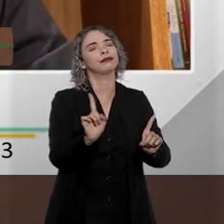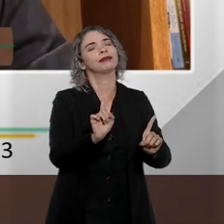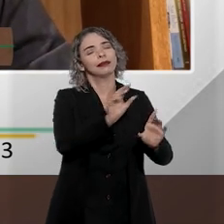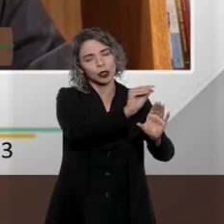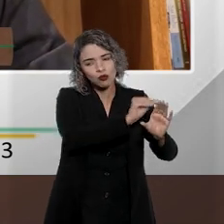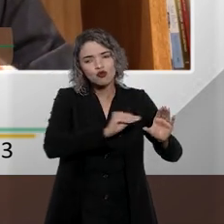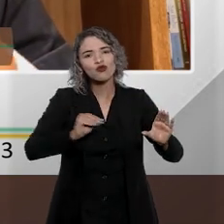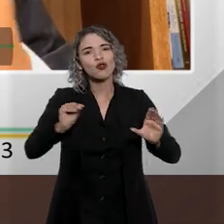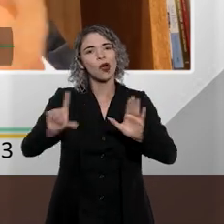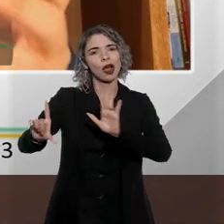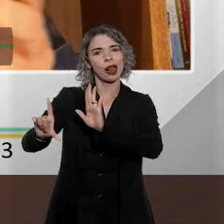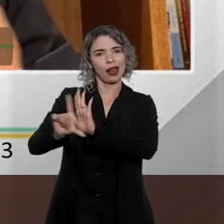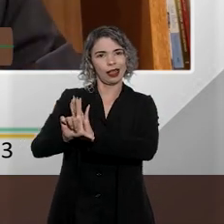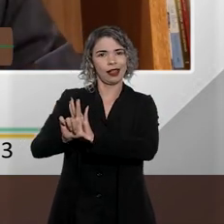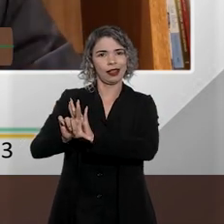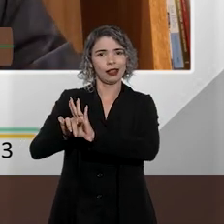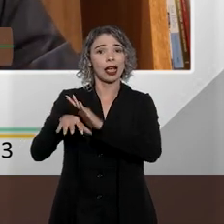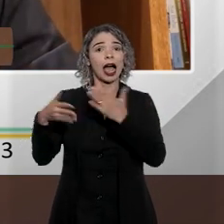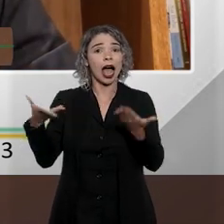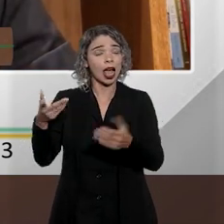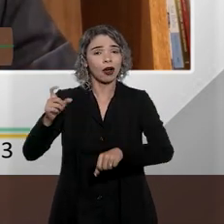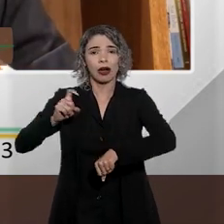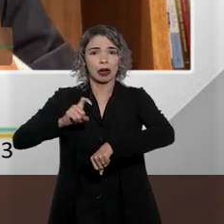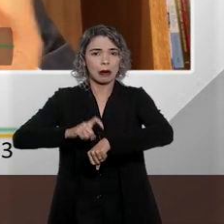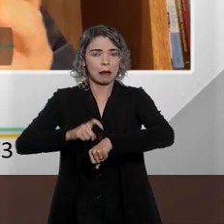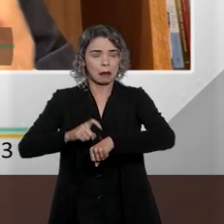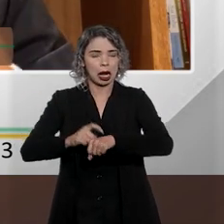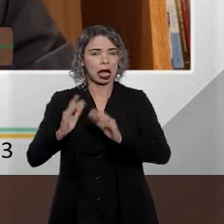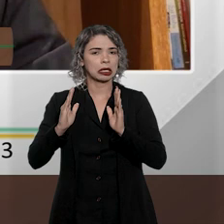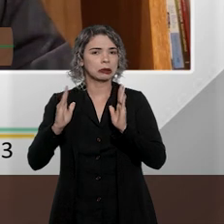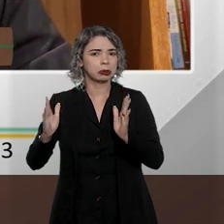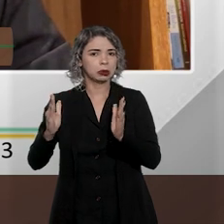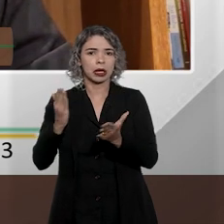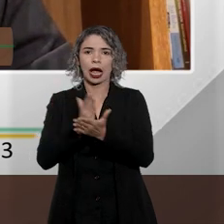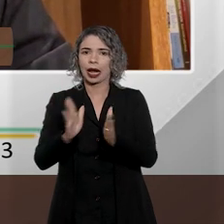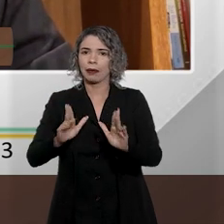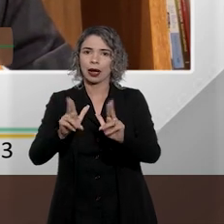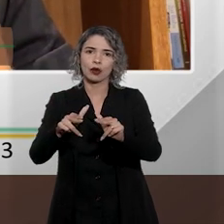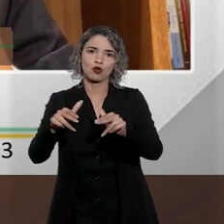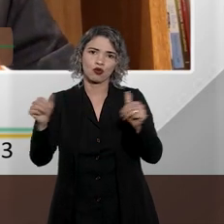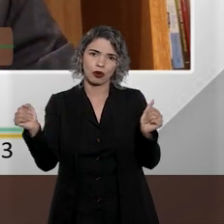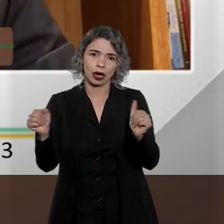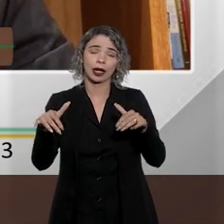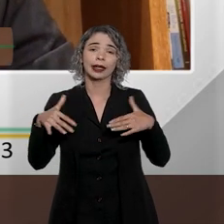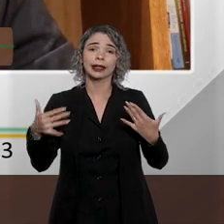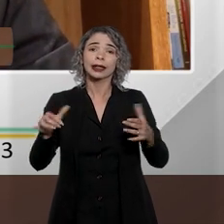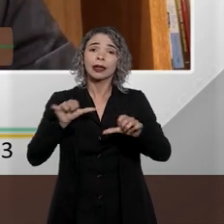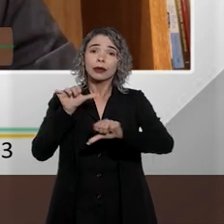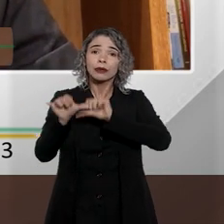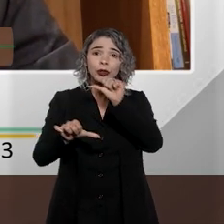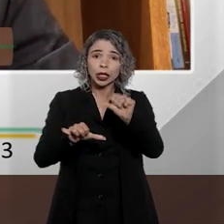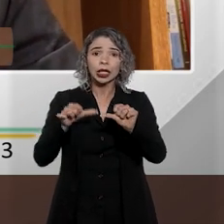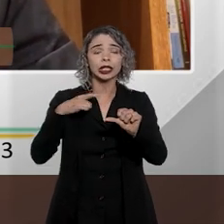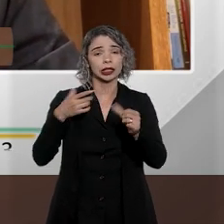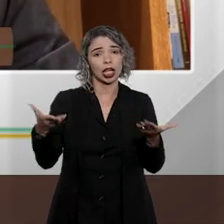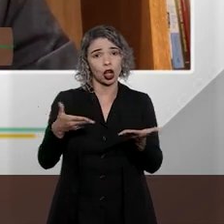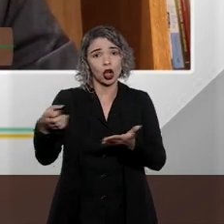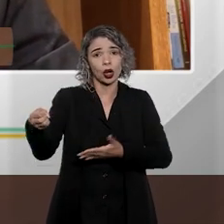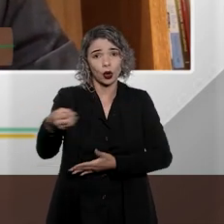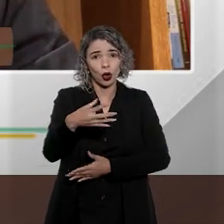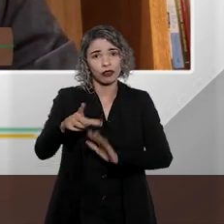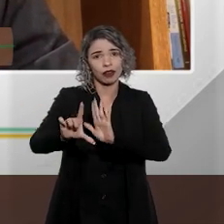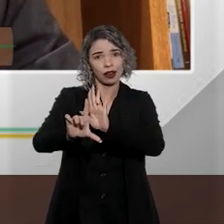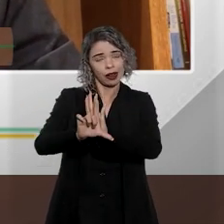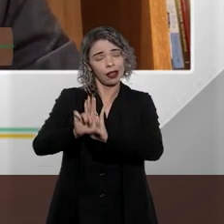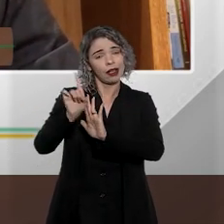seria imprescritível, a ação penal seria outra, enfim. Então, a mudança, Fátima, é